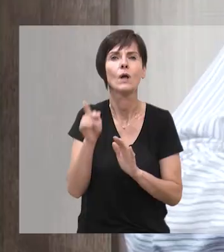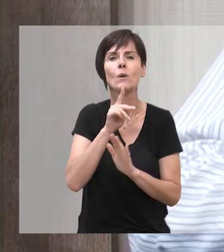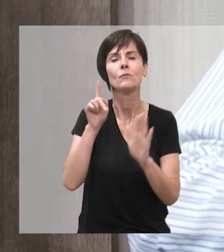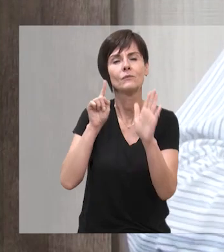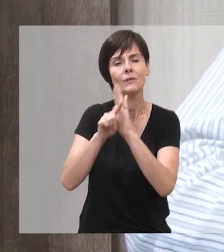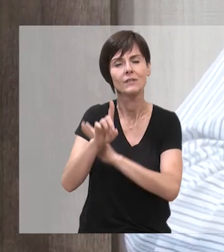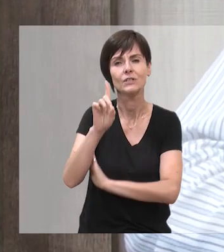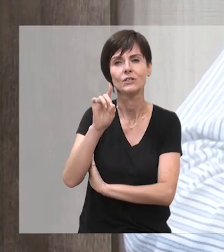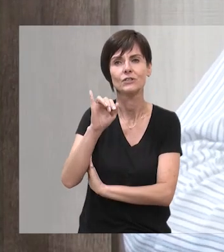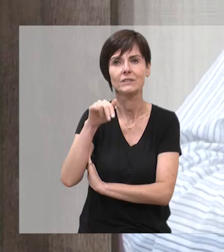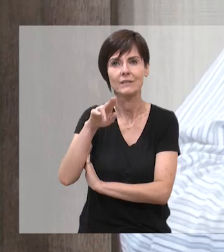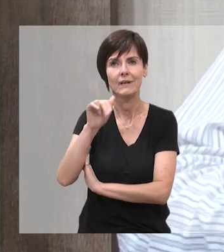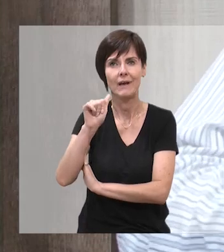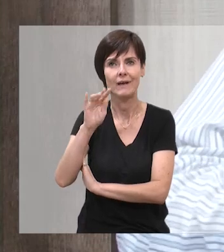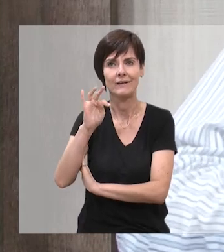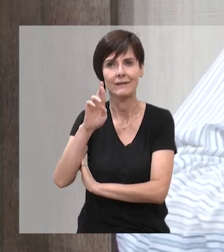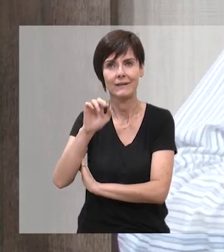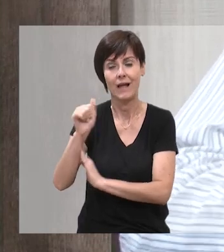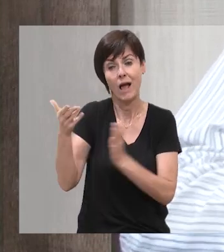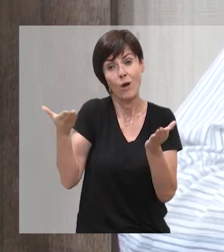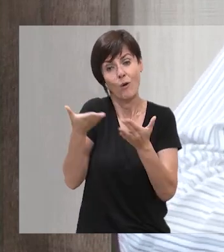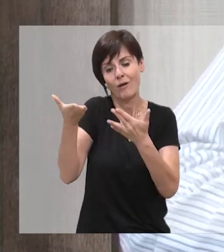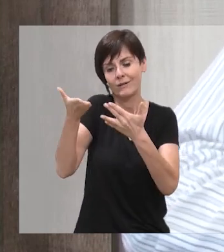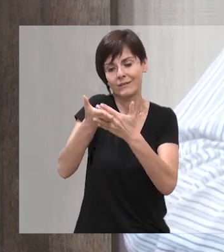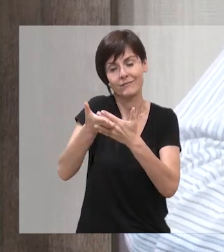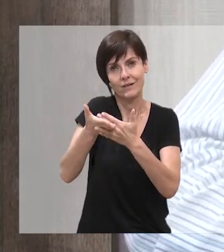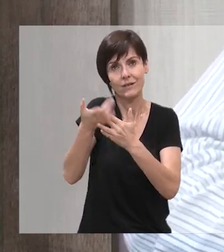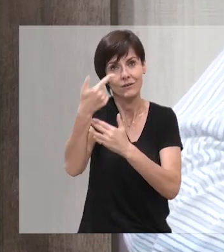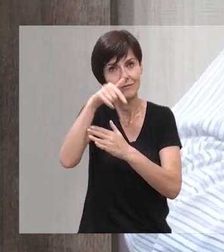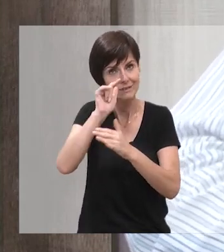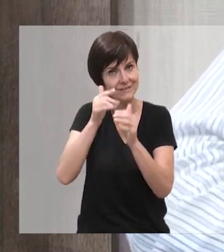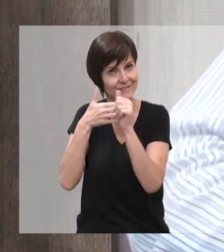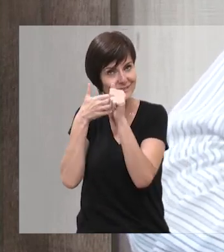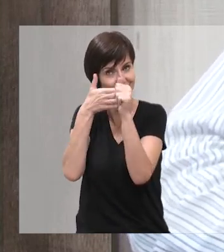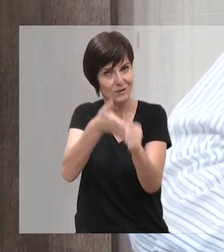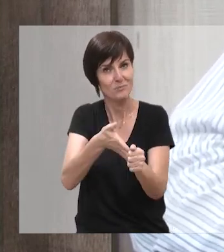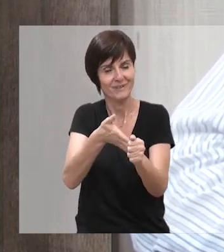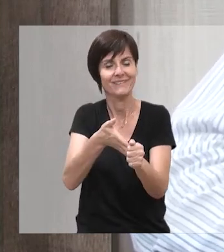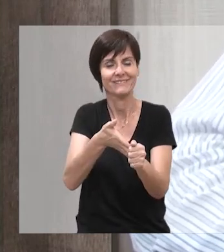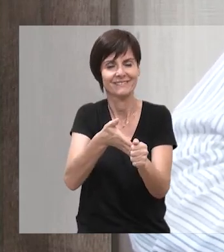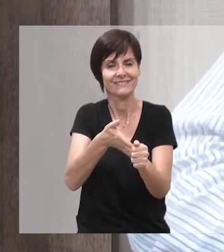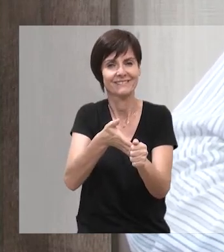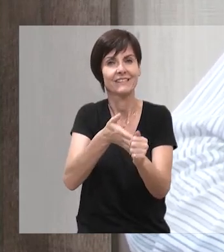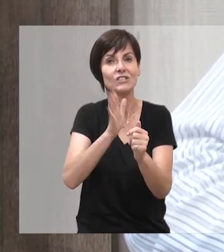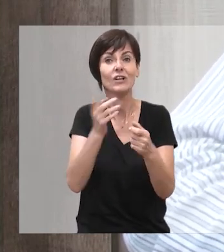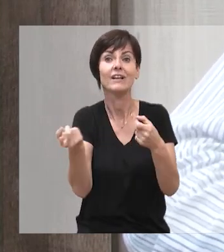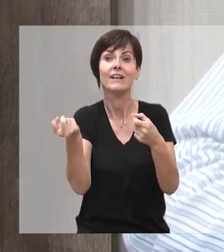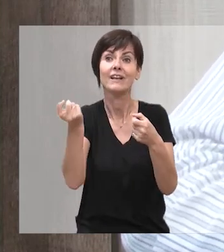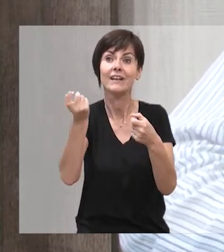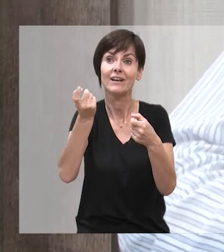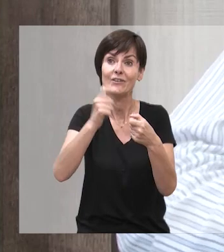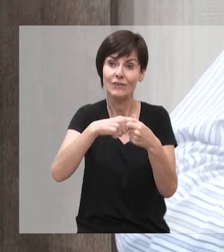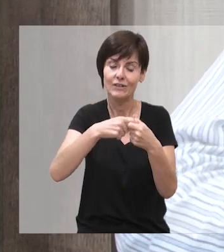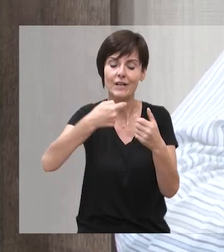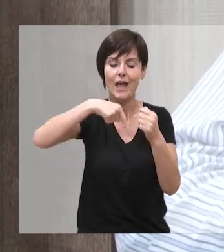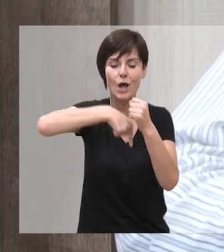Estamos de volta, então, com o Café com Letras pela TV Câmara Caxias, canal 16 da Claro Net, recebendo hoje